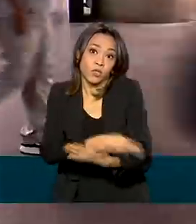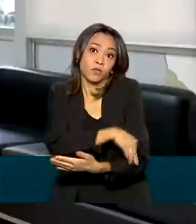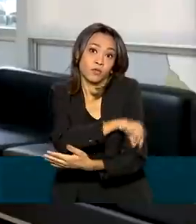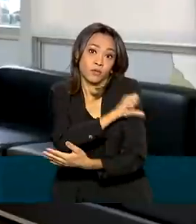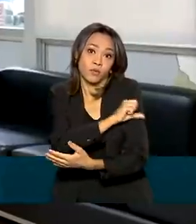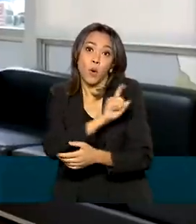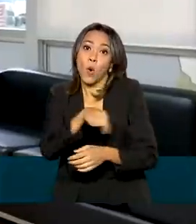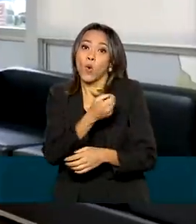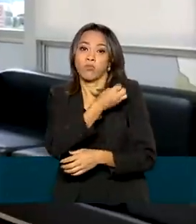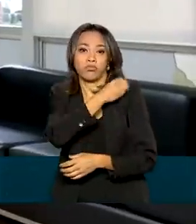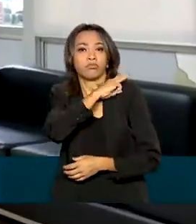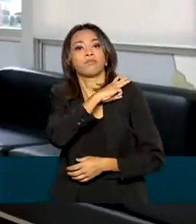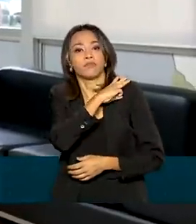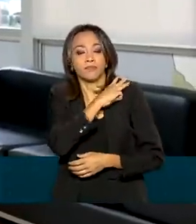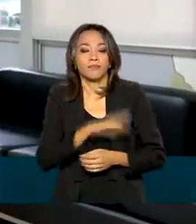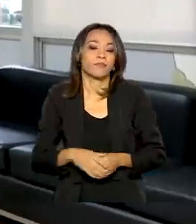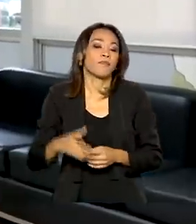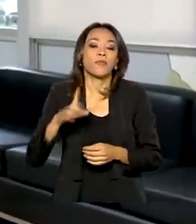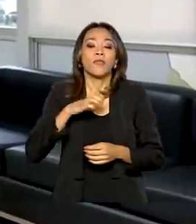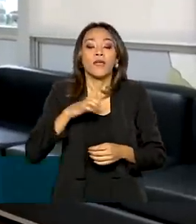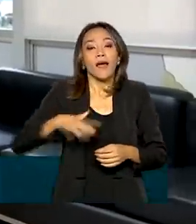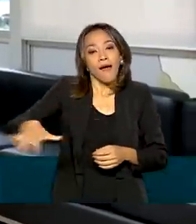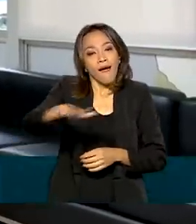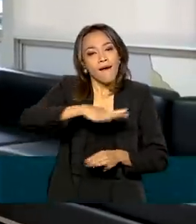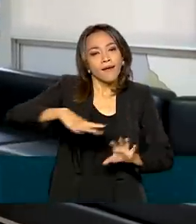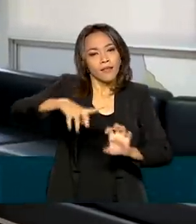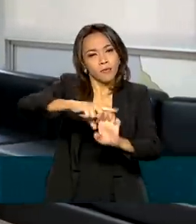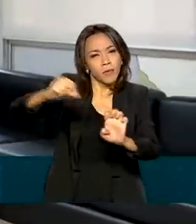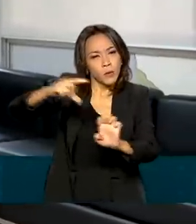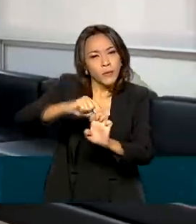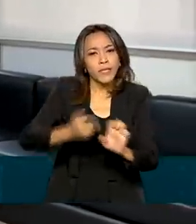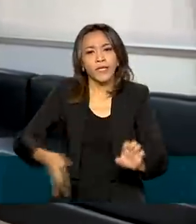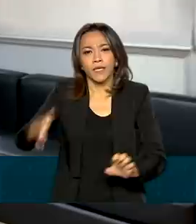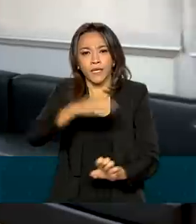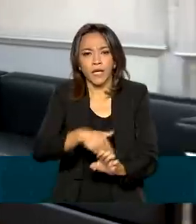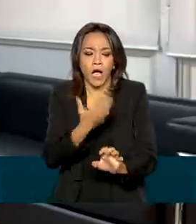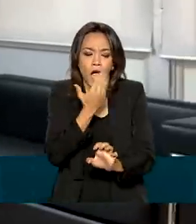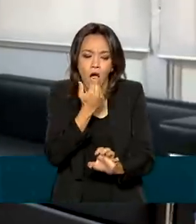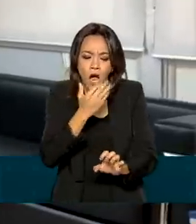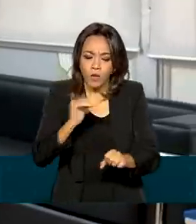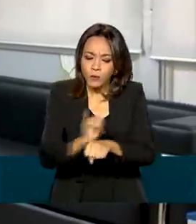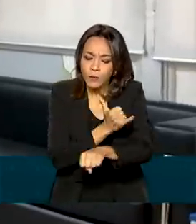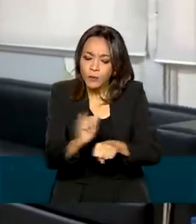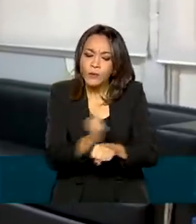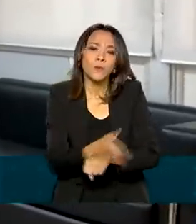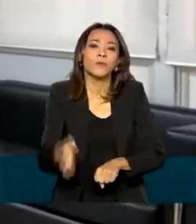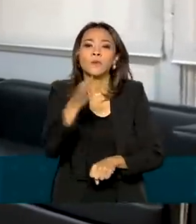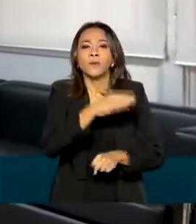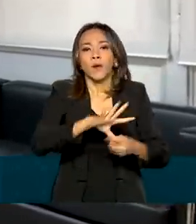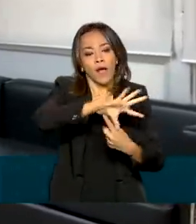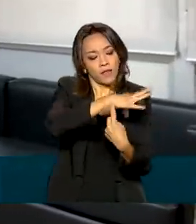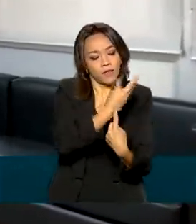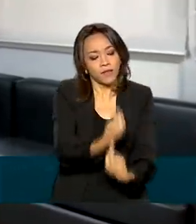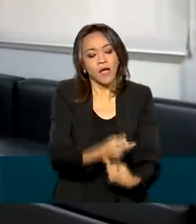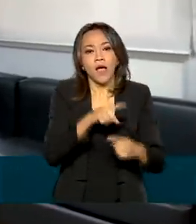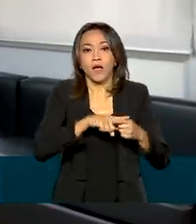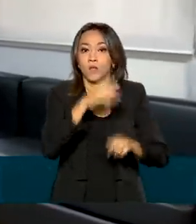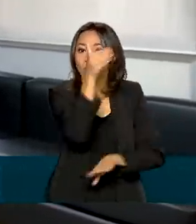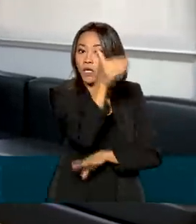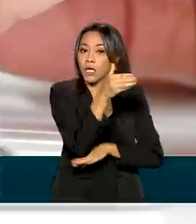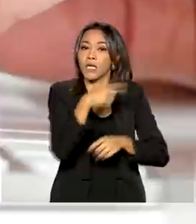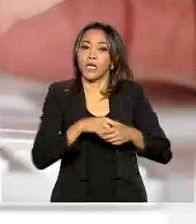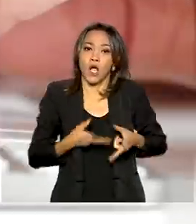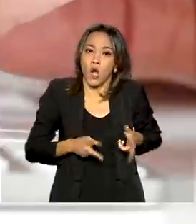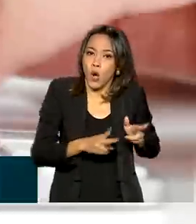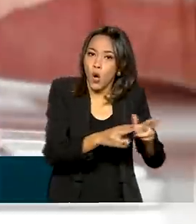médio. Cursos relacionados às áreas de empreendedorismo, gastronomia, artesanato, hotelaria, corte e costura, entre